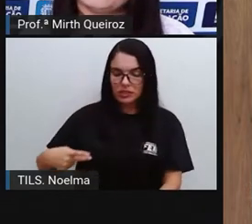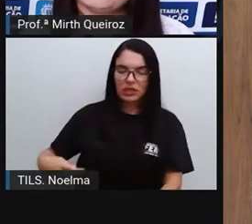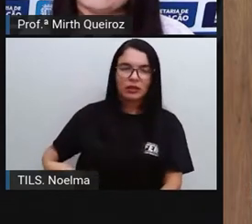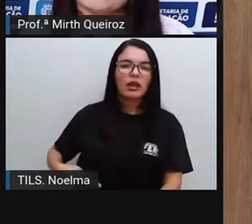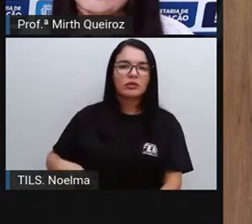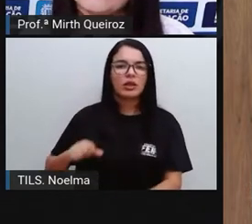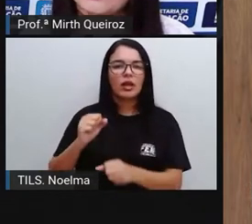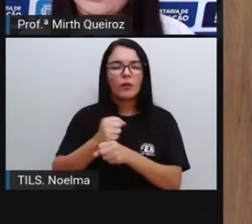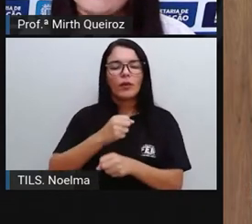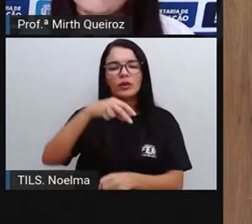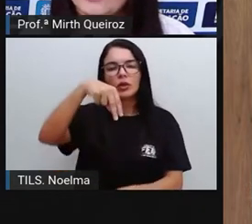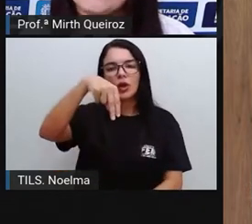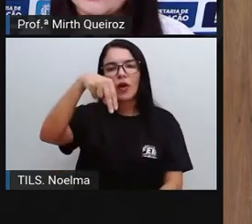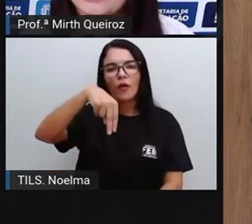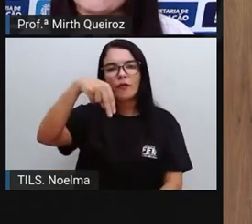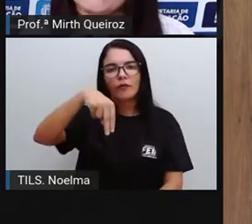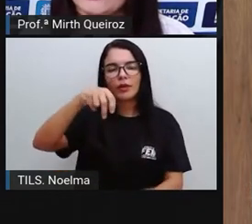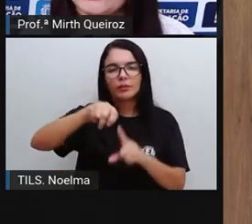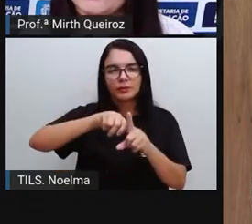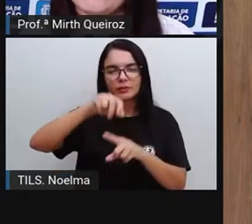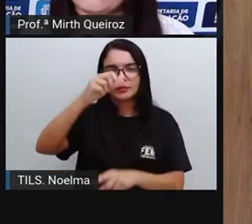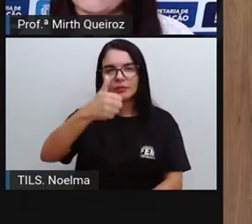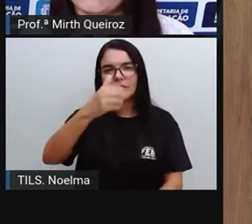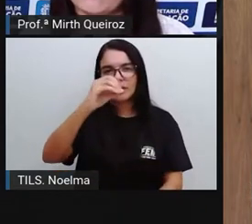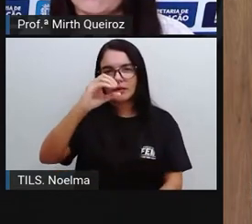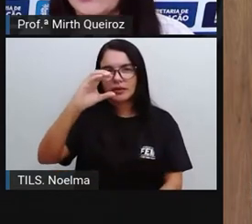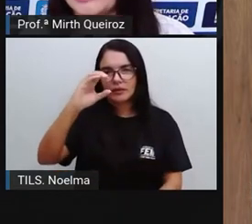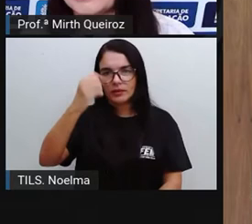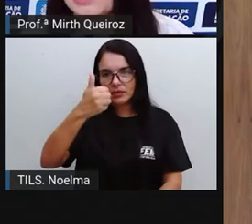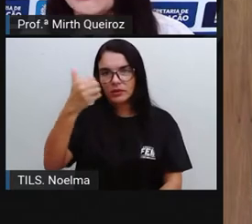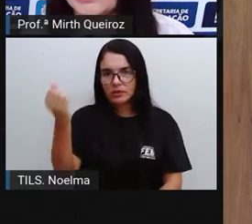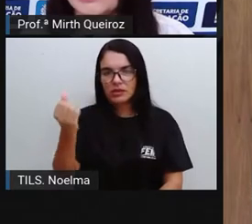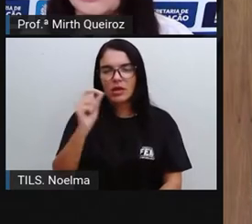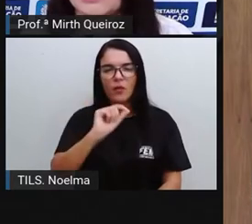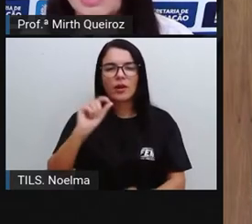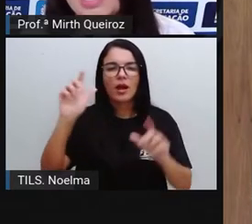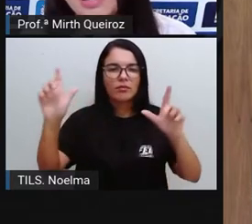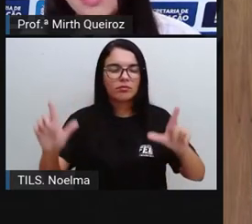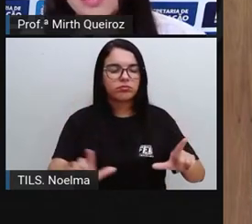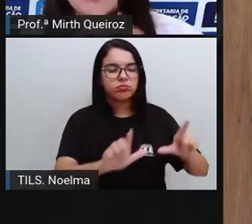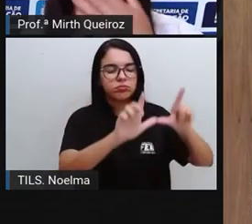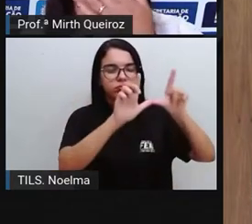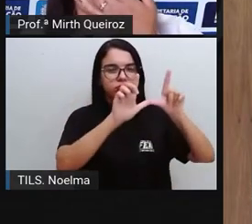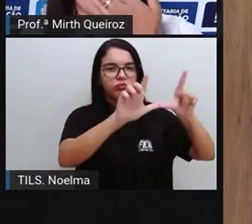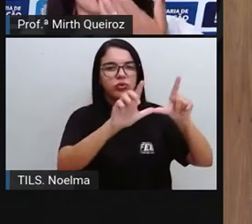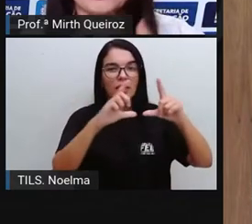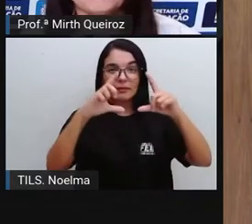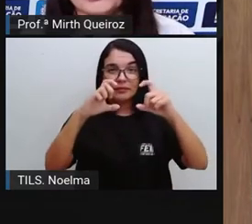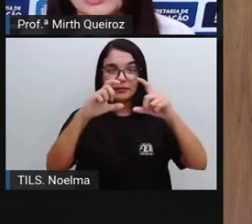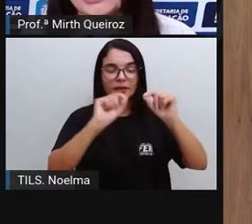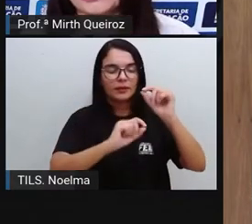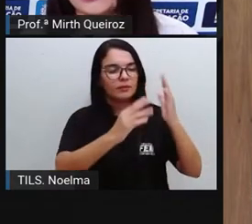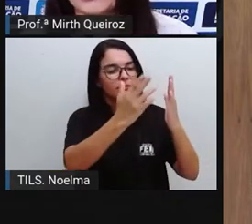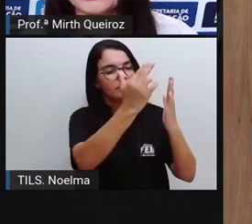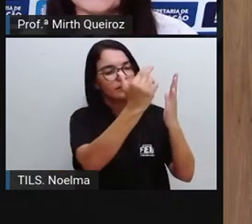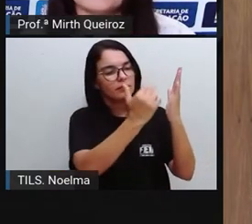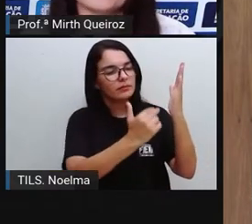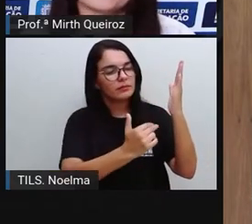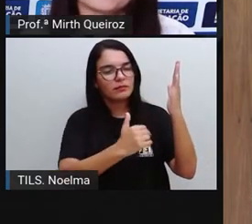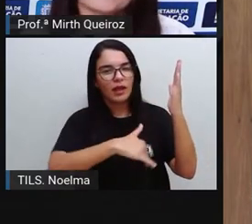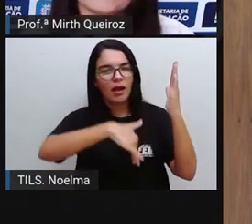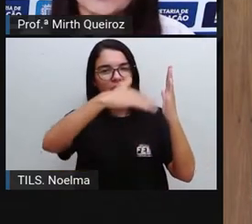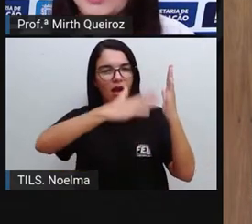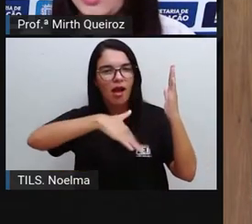2016. No retrato, ele colocou o casal, né? Obama e Michelle, a esposa,